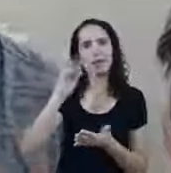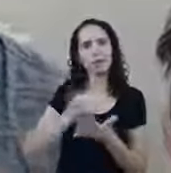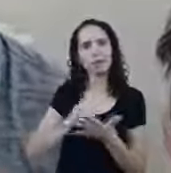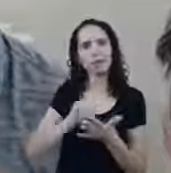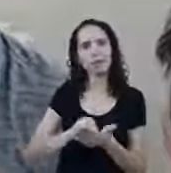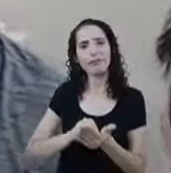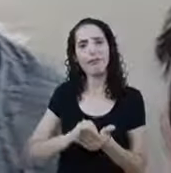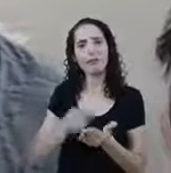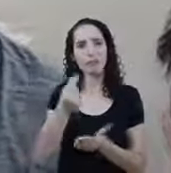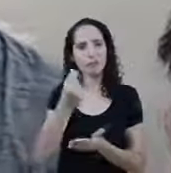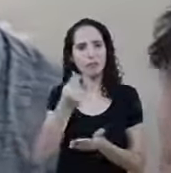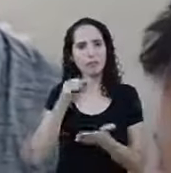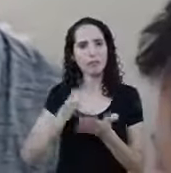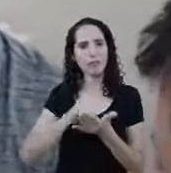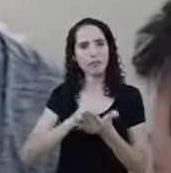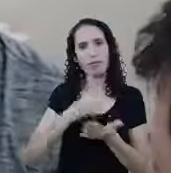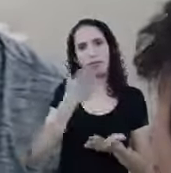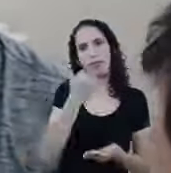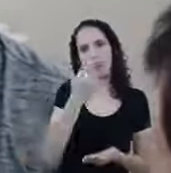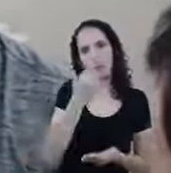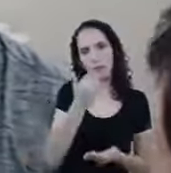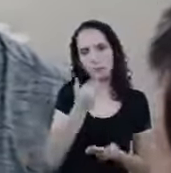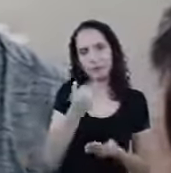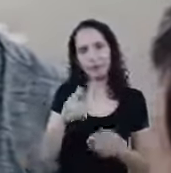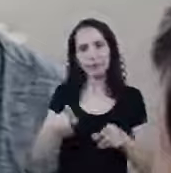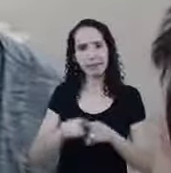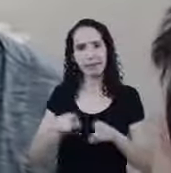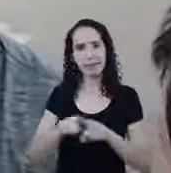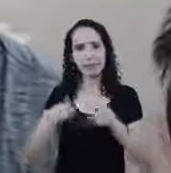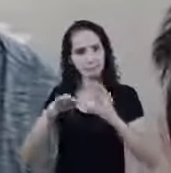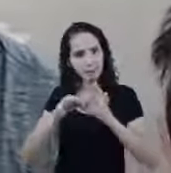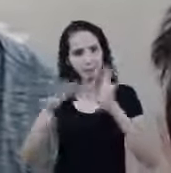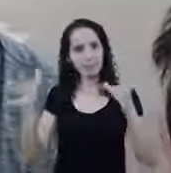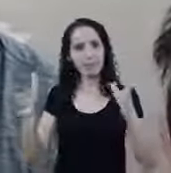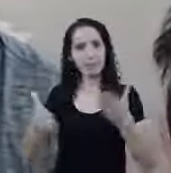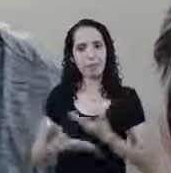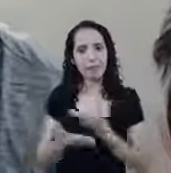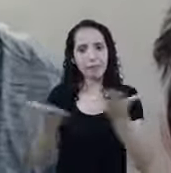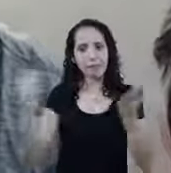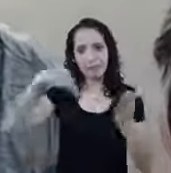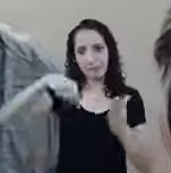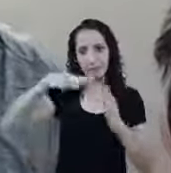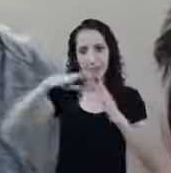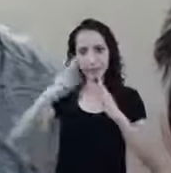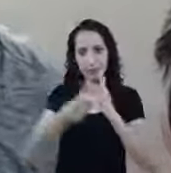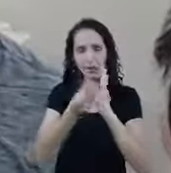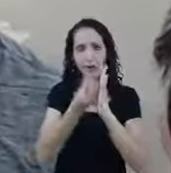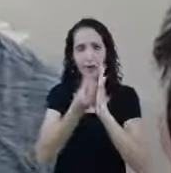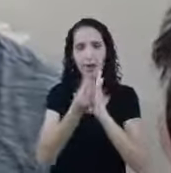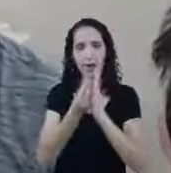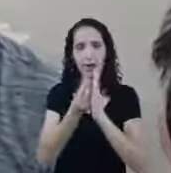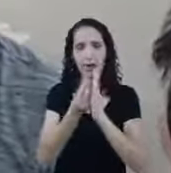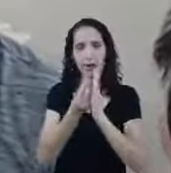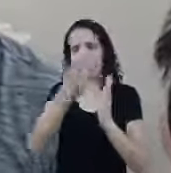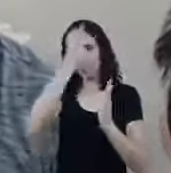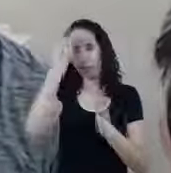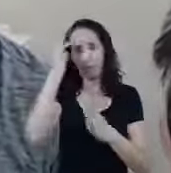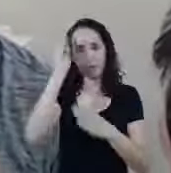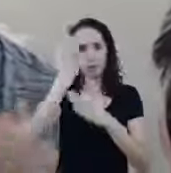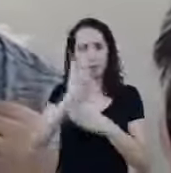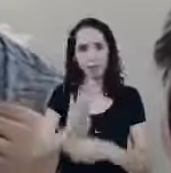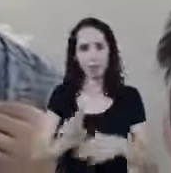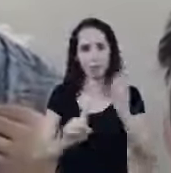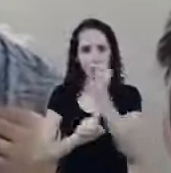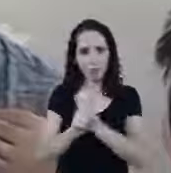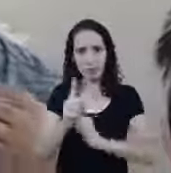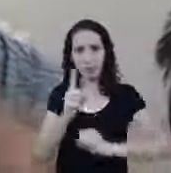E vamos disponibilizar Assistentes sociais Assistentes sociais Aqui para elas Porque eles não tem Esse entendimento claro